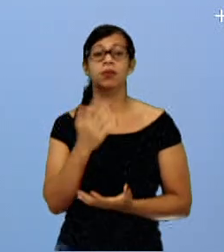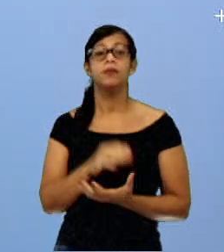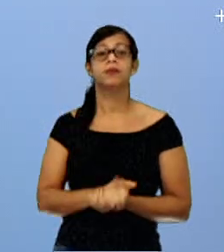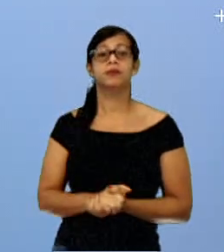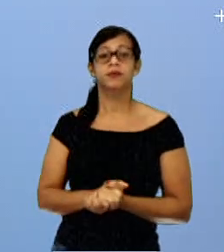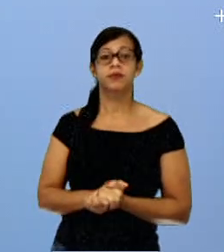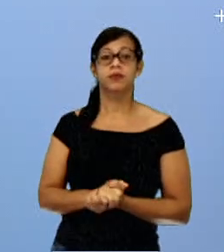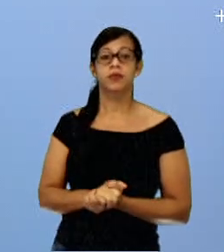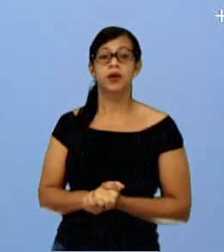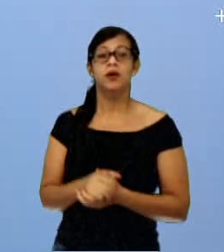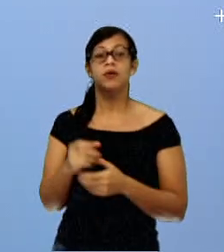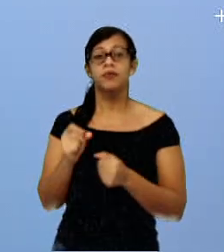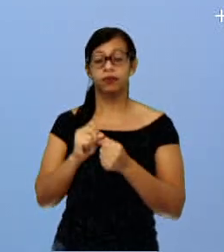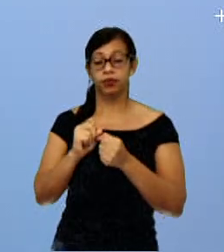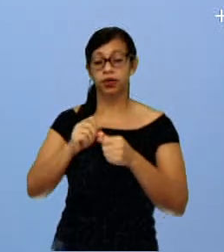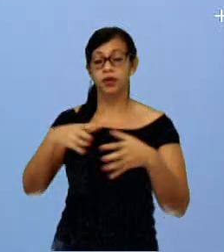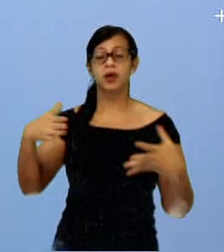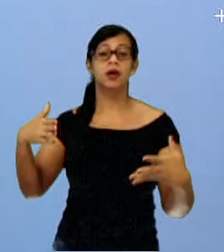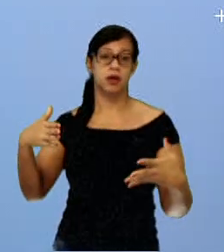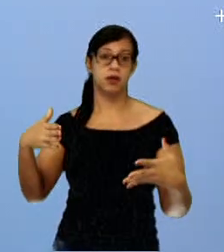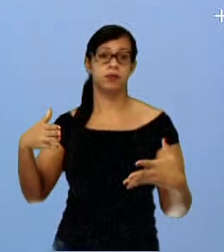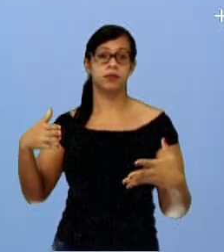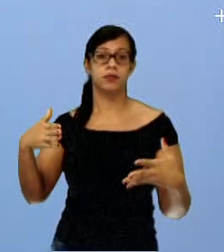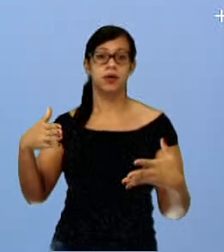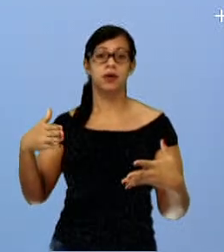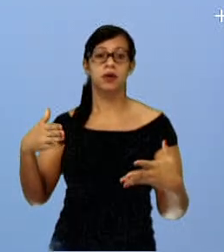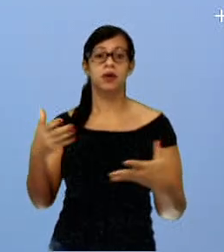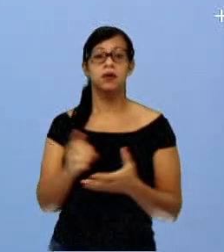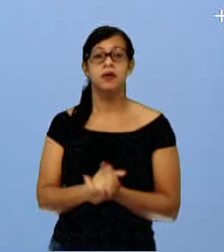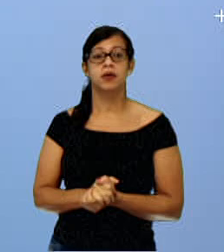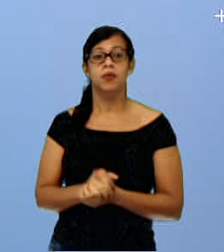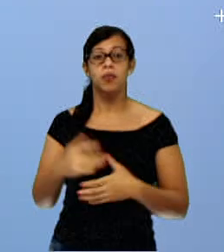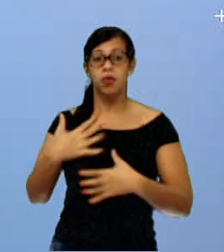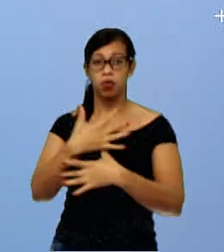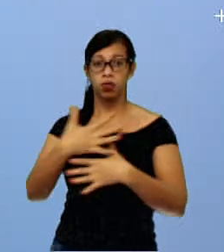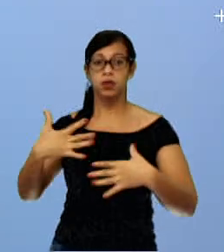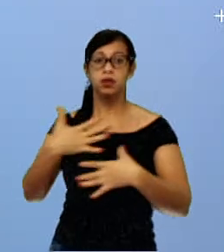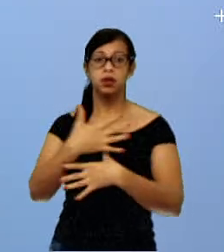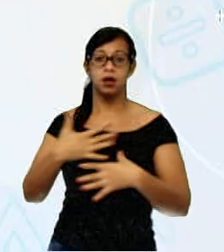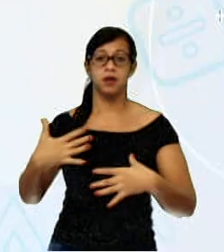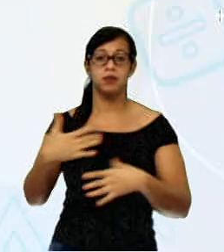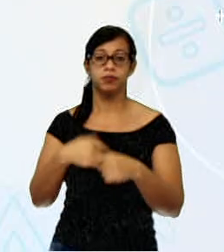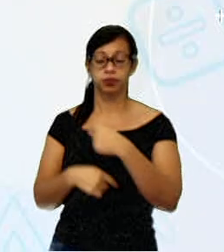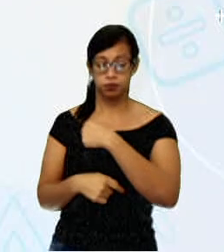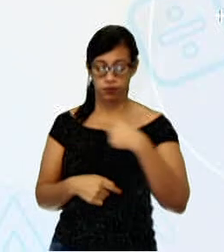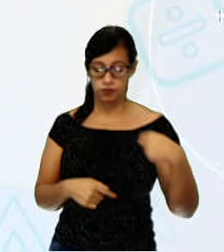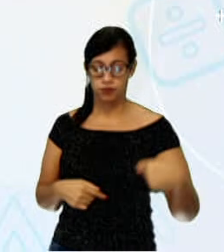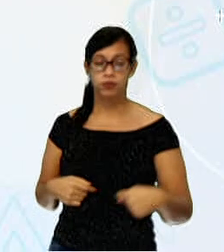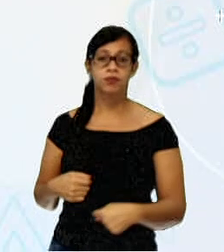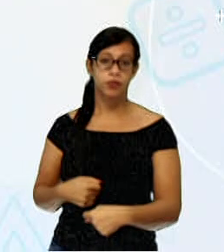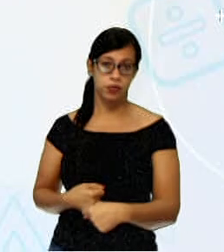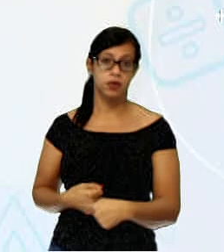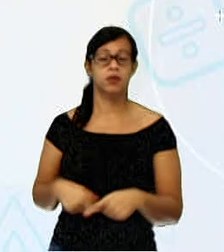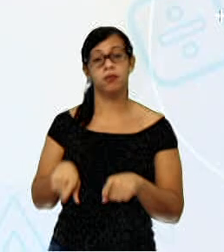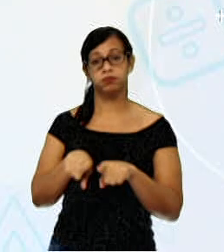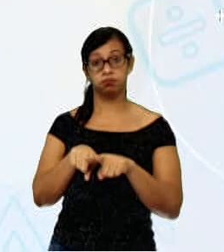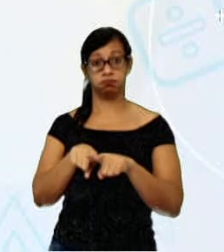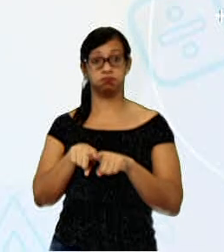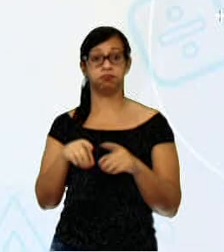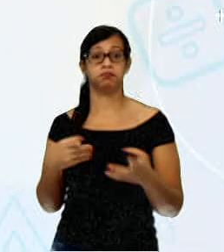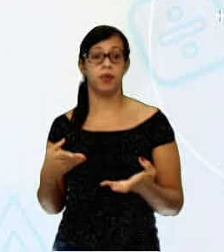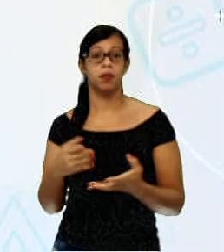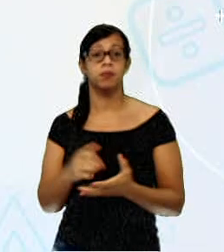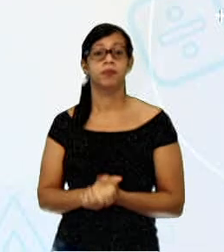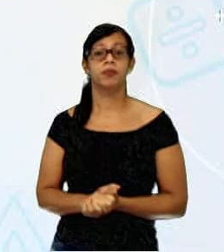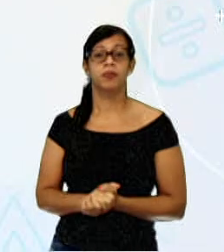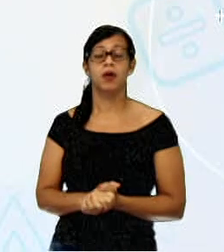Nanjing, que significa nanquim. E aí, na imagem, vocês podem até observar um ponto turístico da cidade de Nanjing,